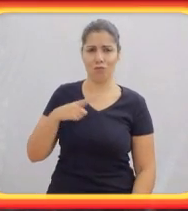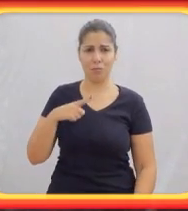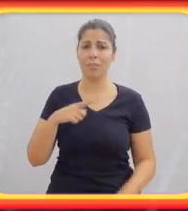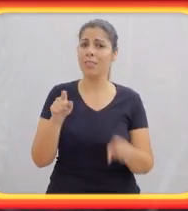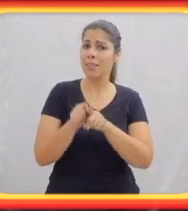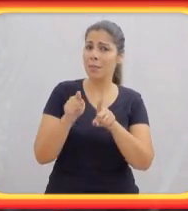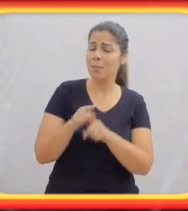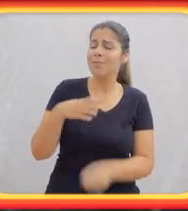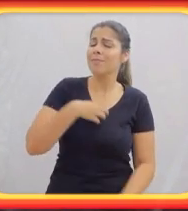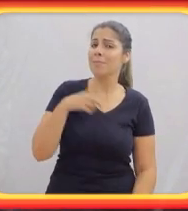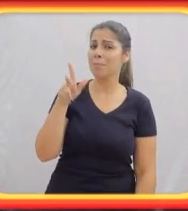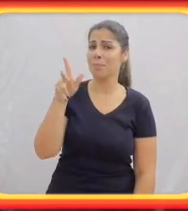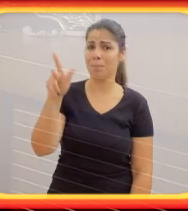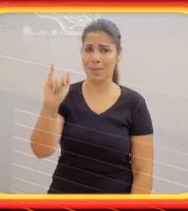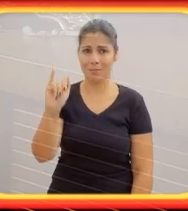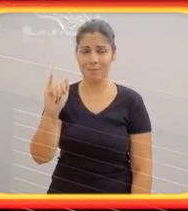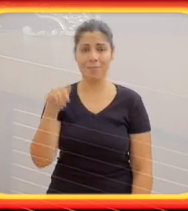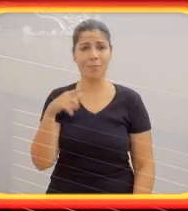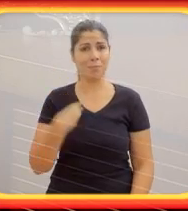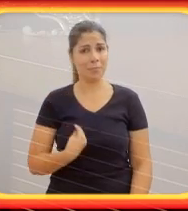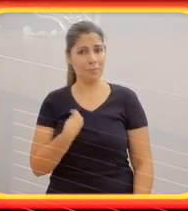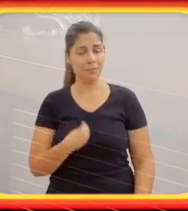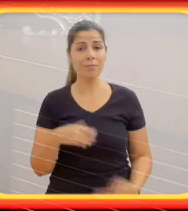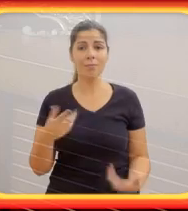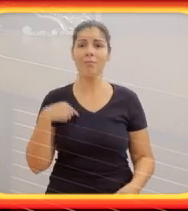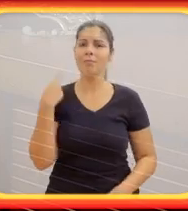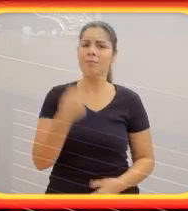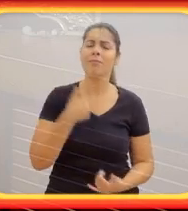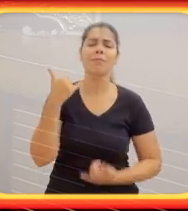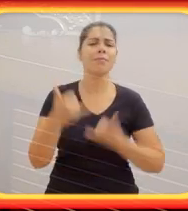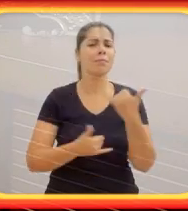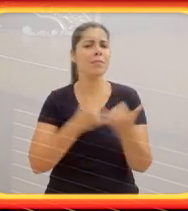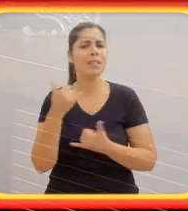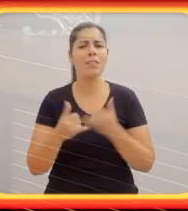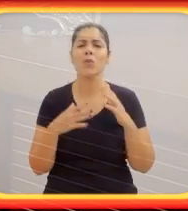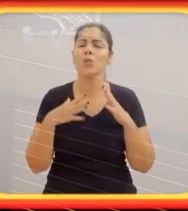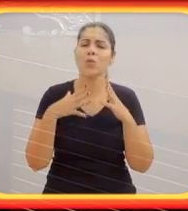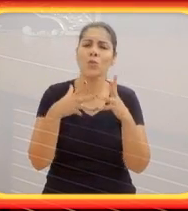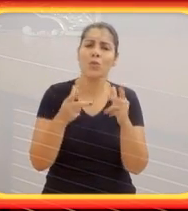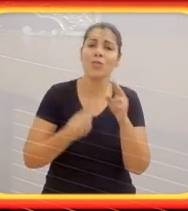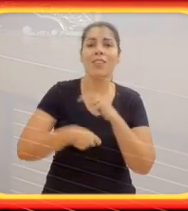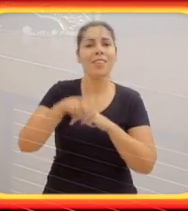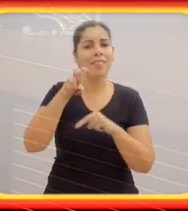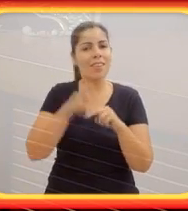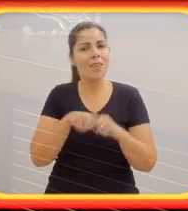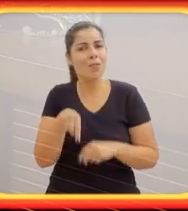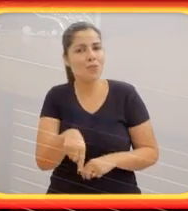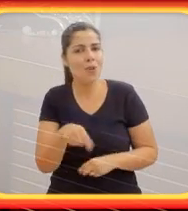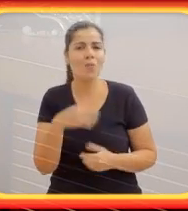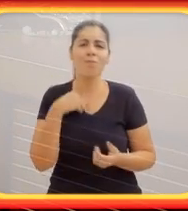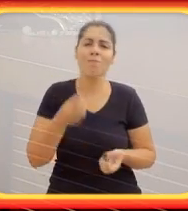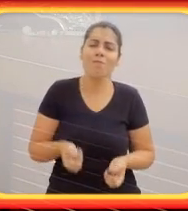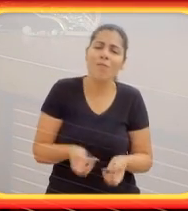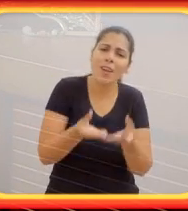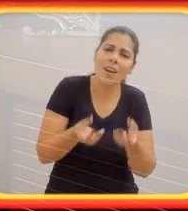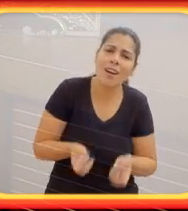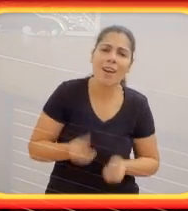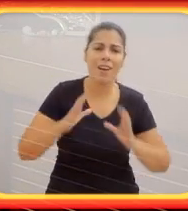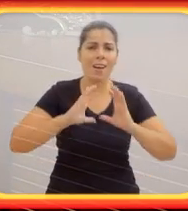dúvidas que ele tiver. A gente vai responder, vai tentar. Dentro das limitações, fazer o máximo.